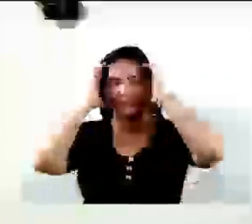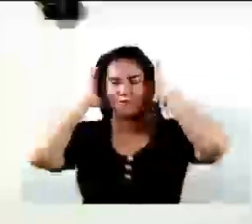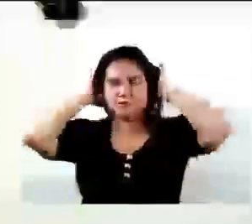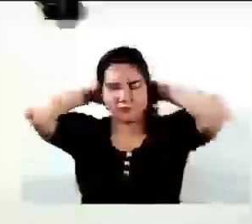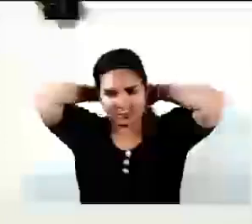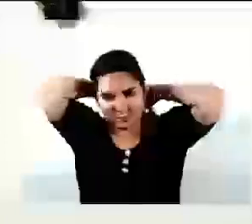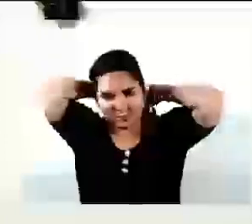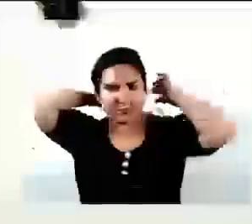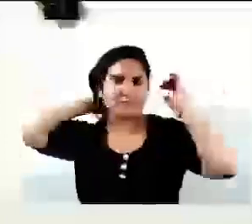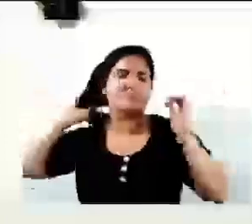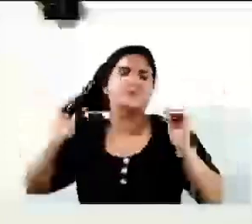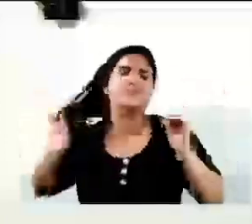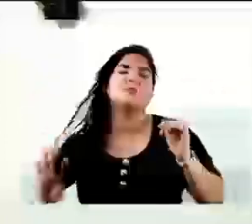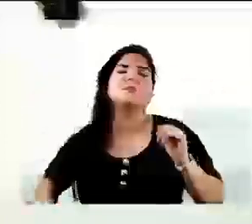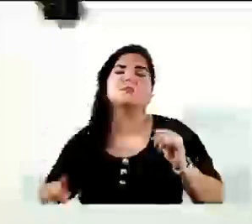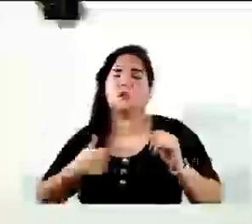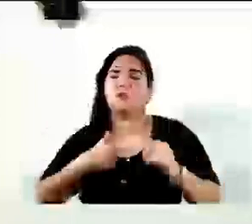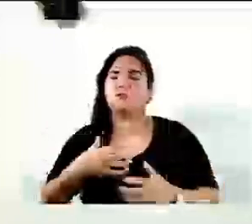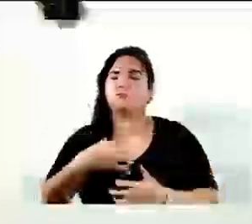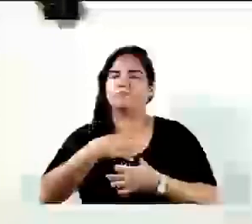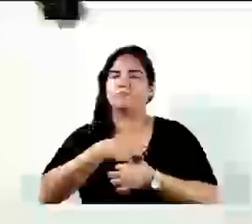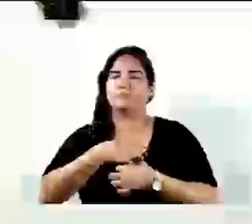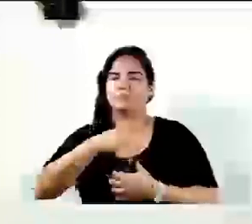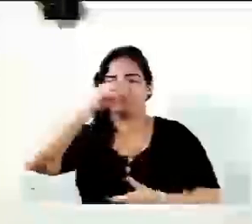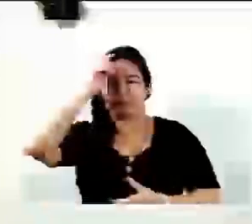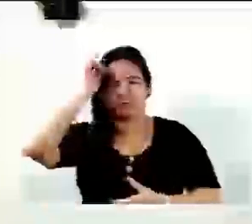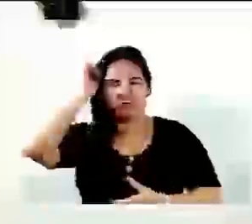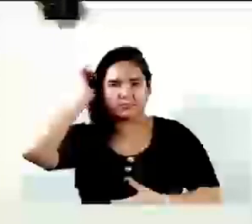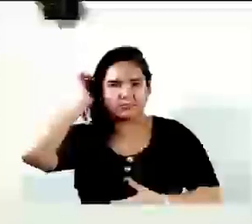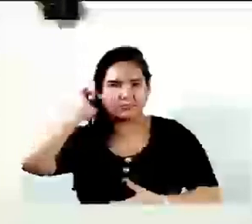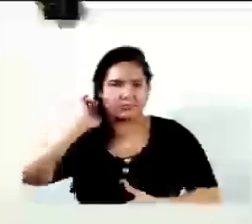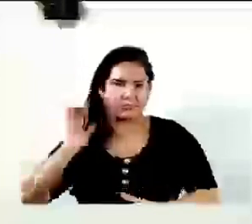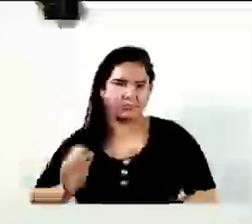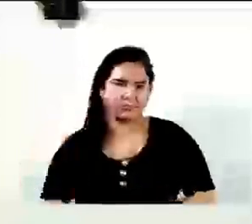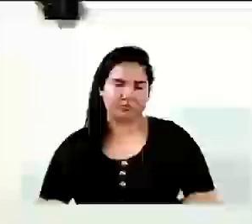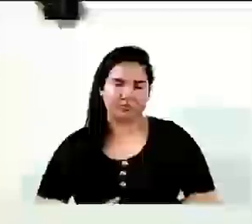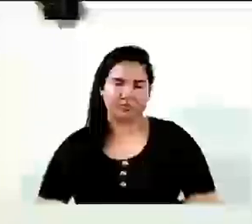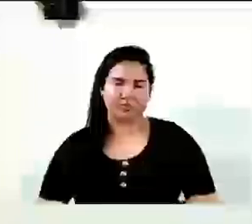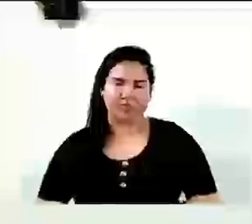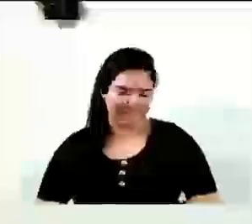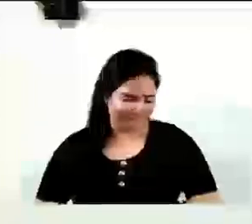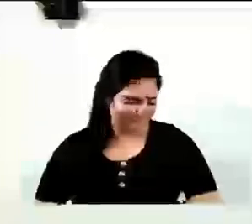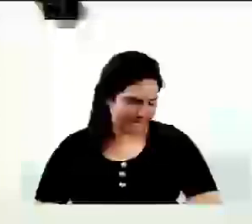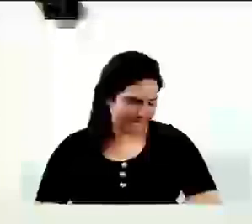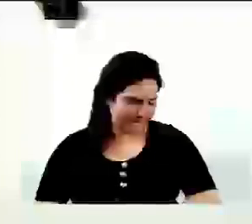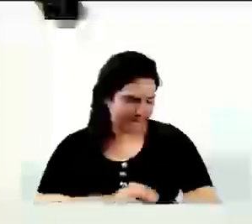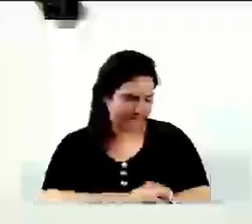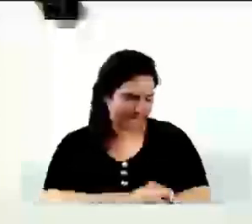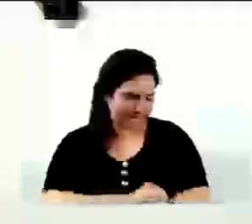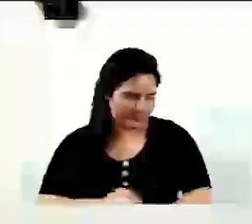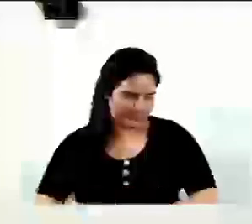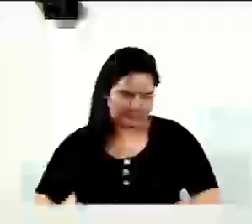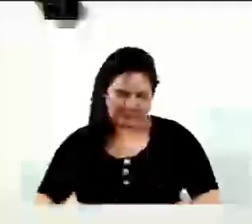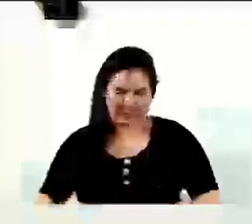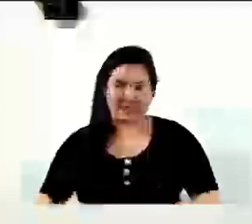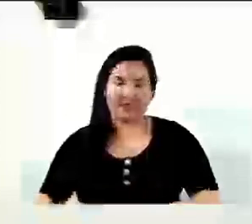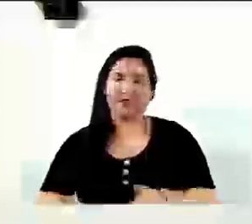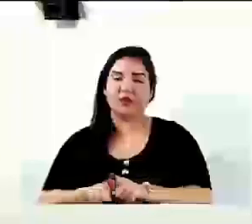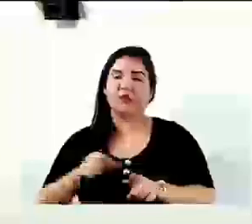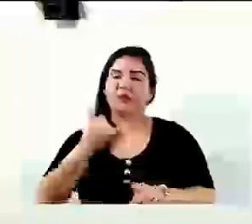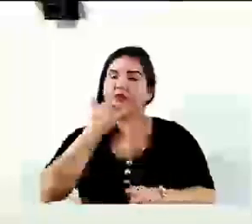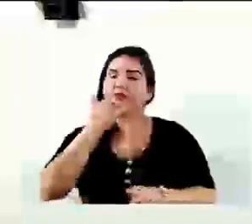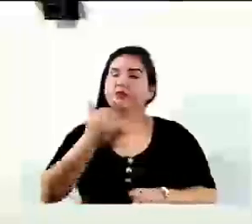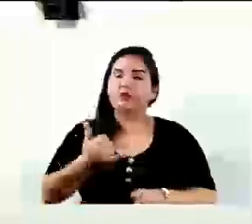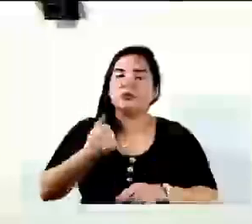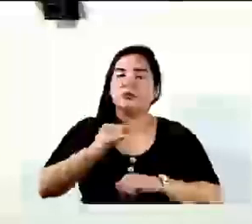naquele momento, isso que me ofendeu. E a desculpa para criar Oscar era para atender